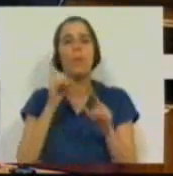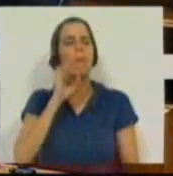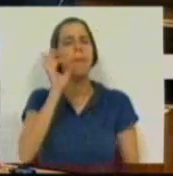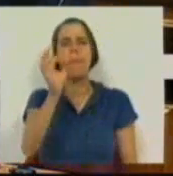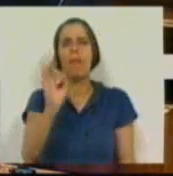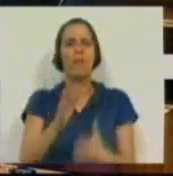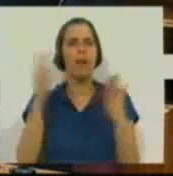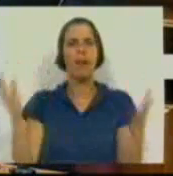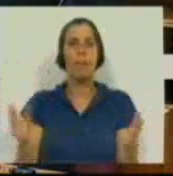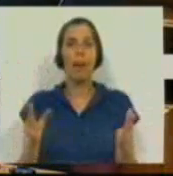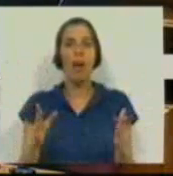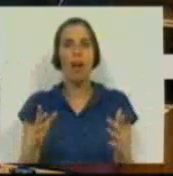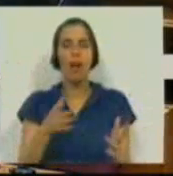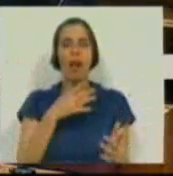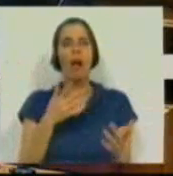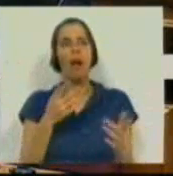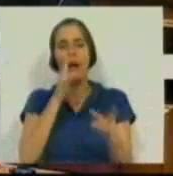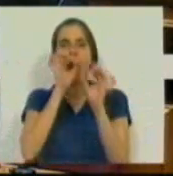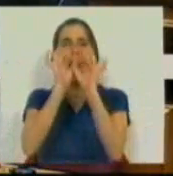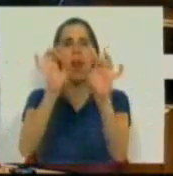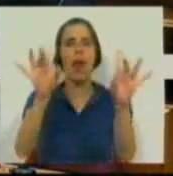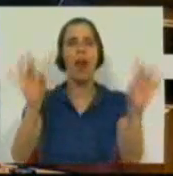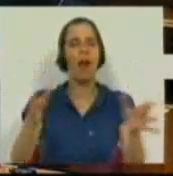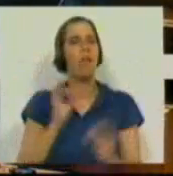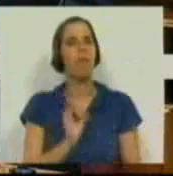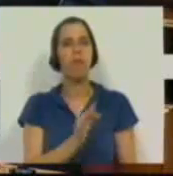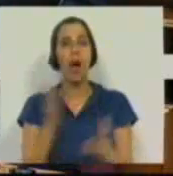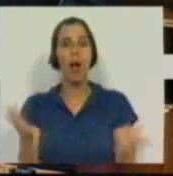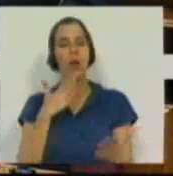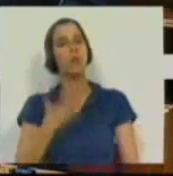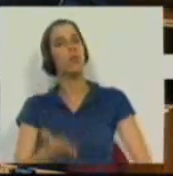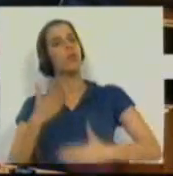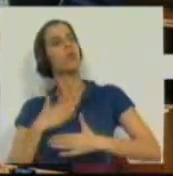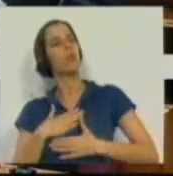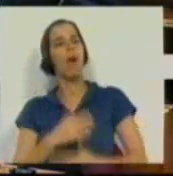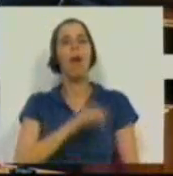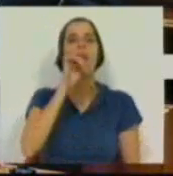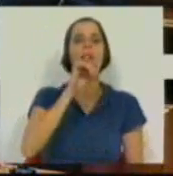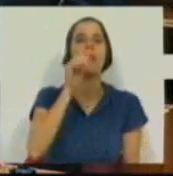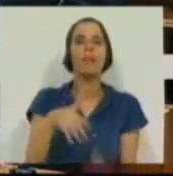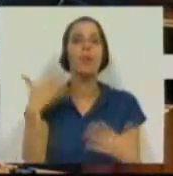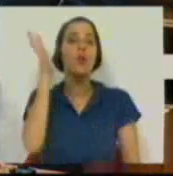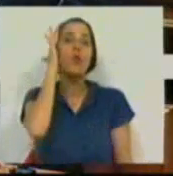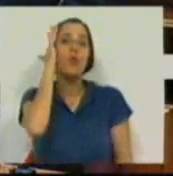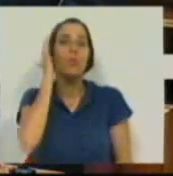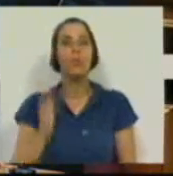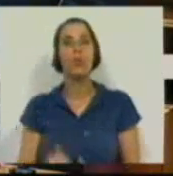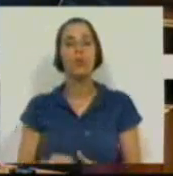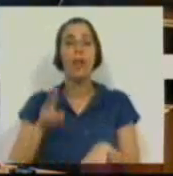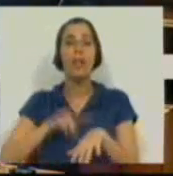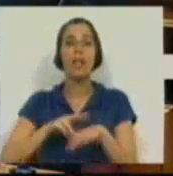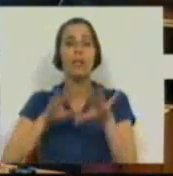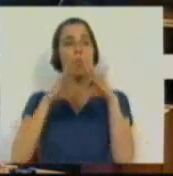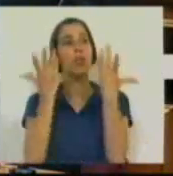vale a pena aquele fugitório enganador que nos brindam sempre que saem os números da